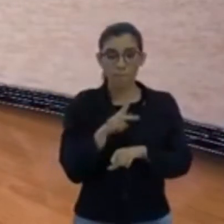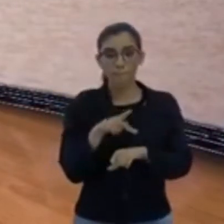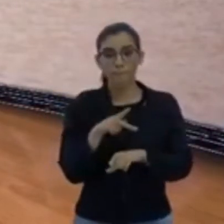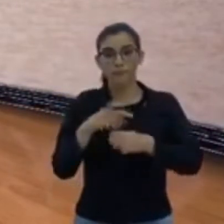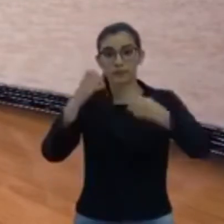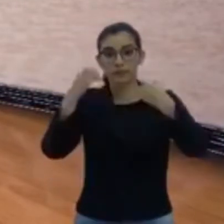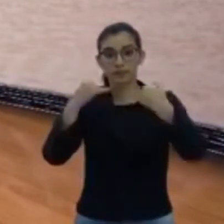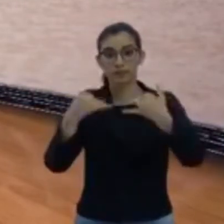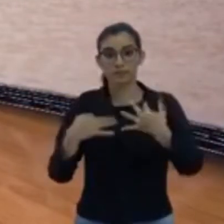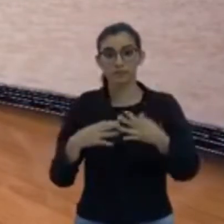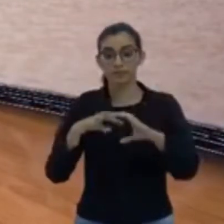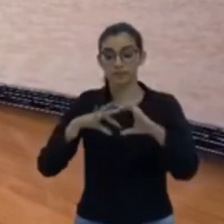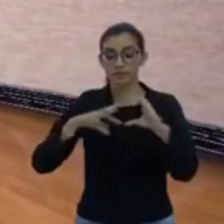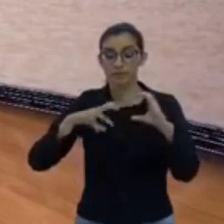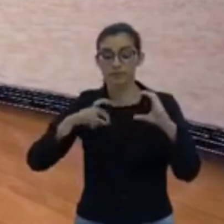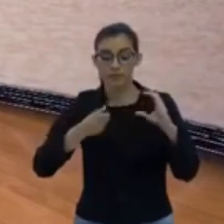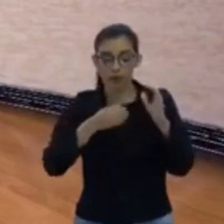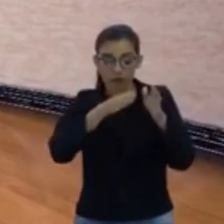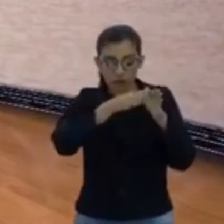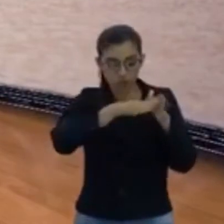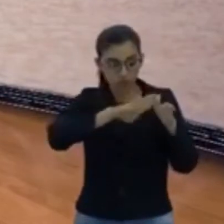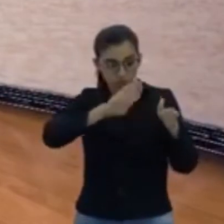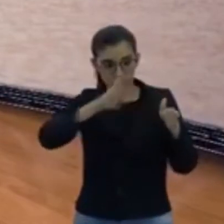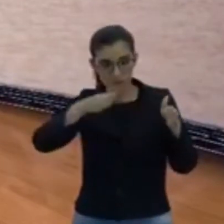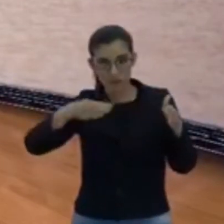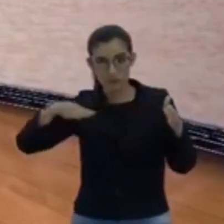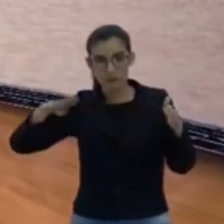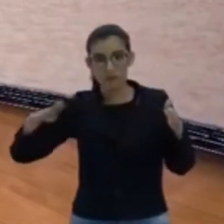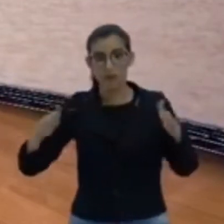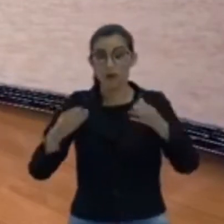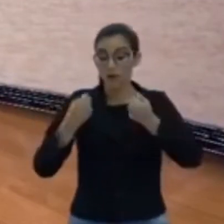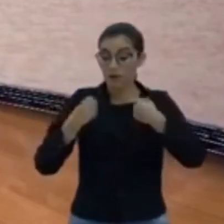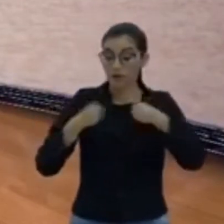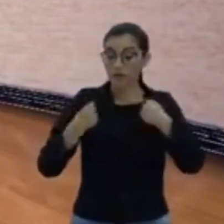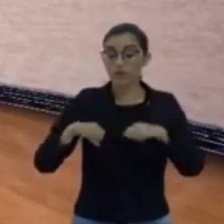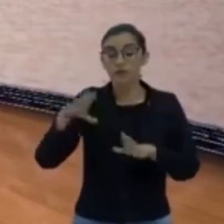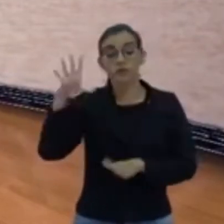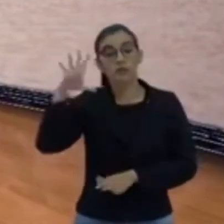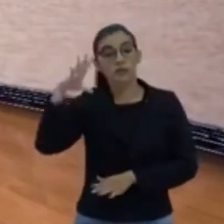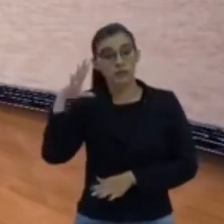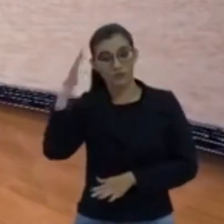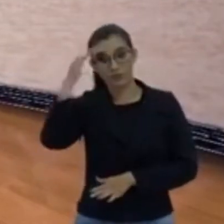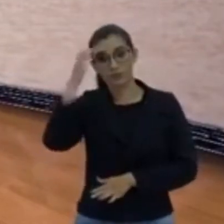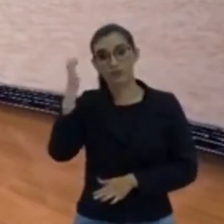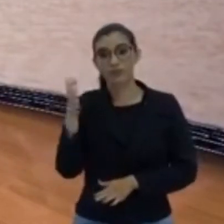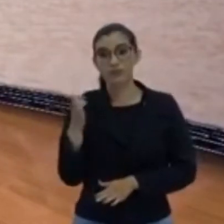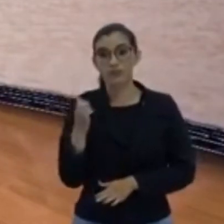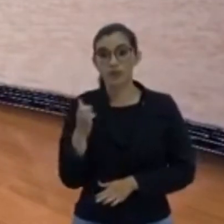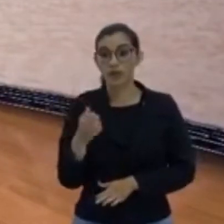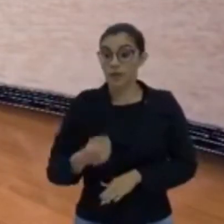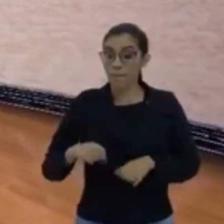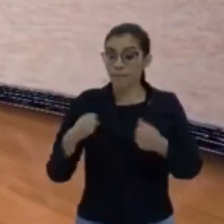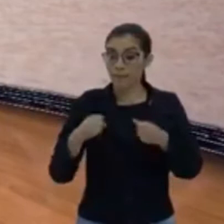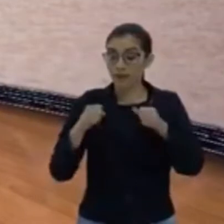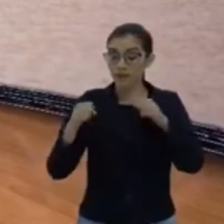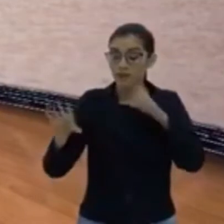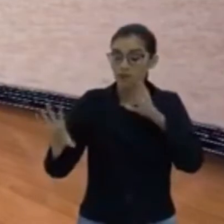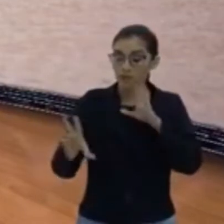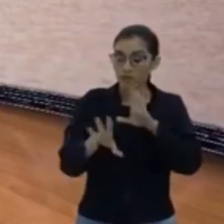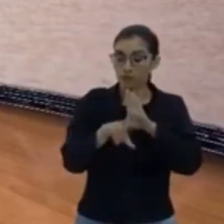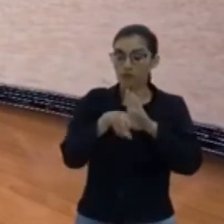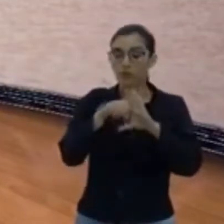de características ondulatórias. E eu preciso saber disso. Eu preciso trazer isso para a minha vida